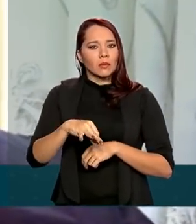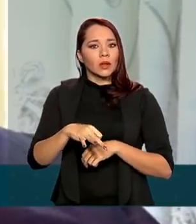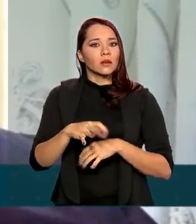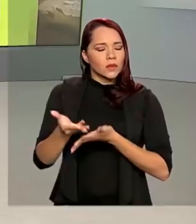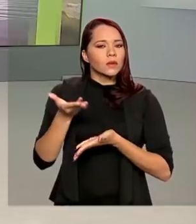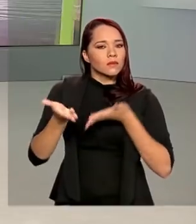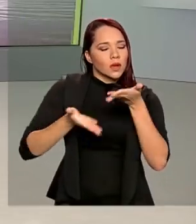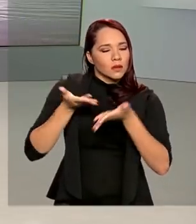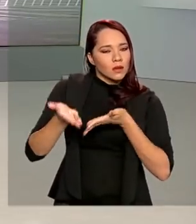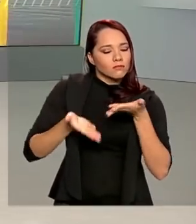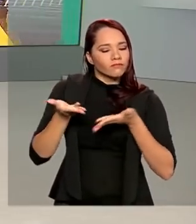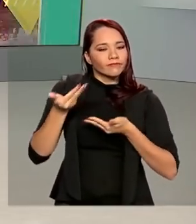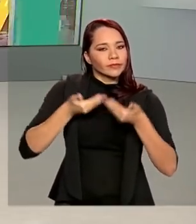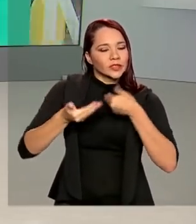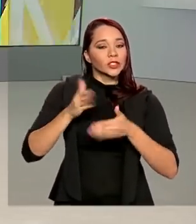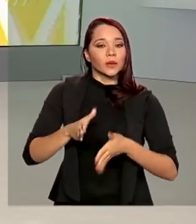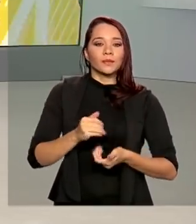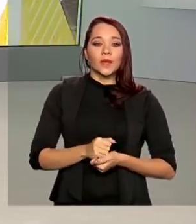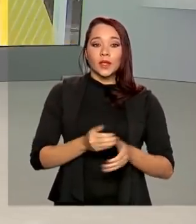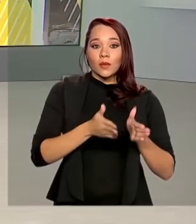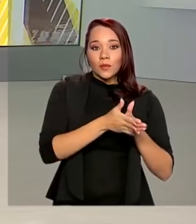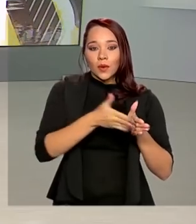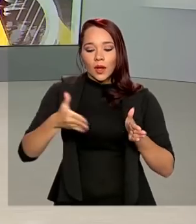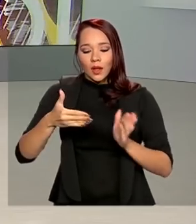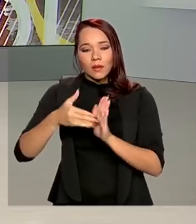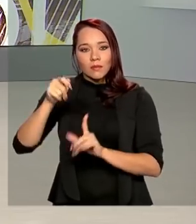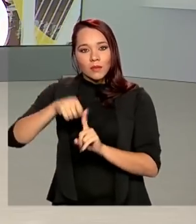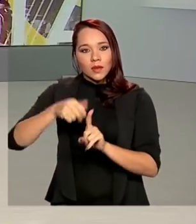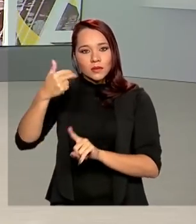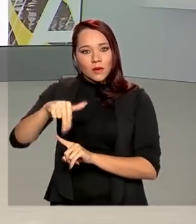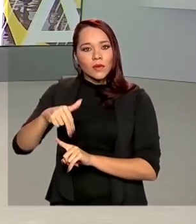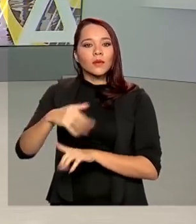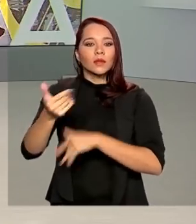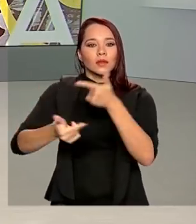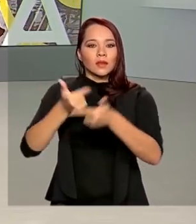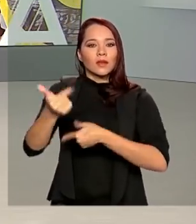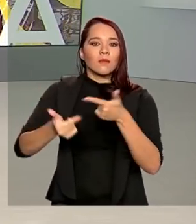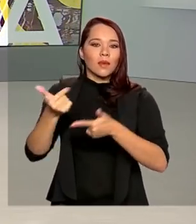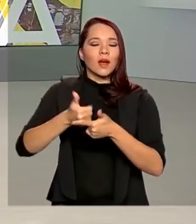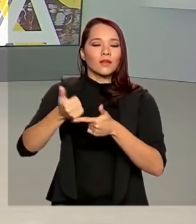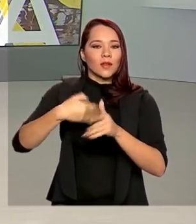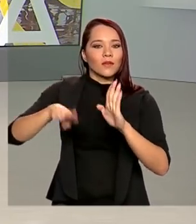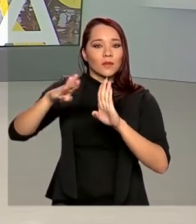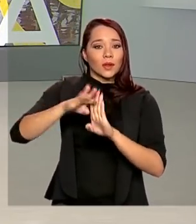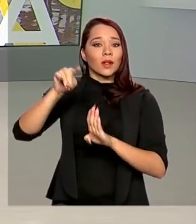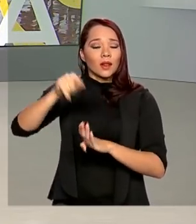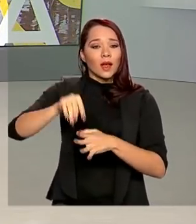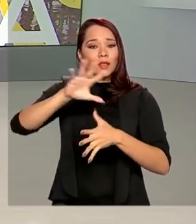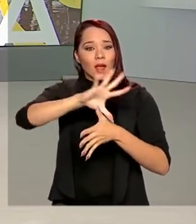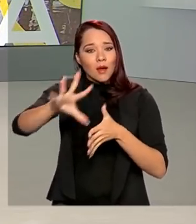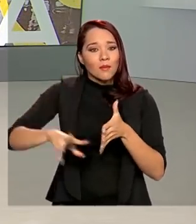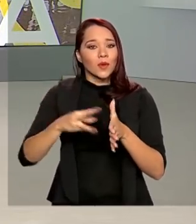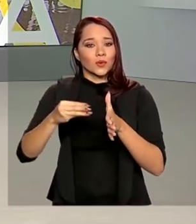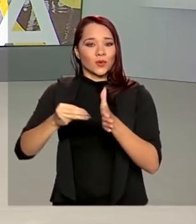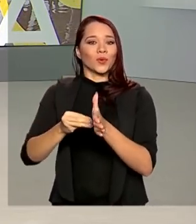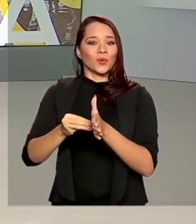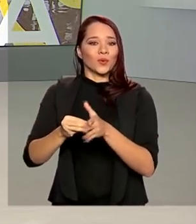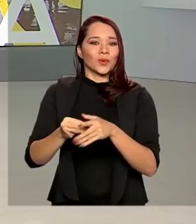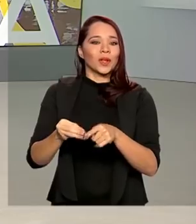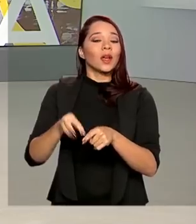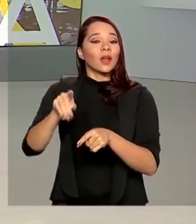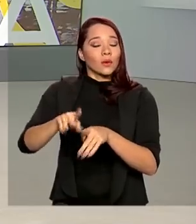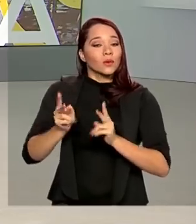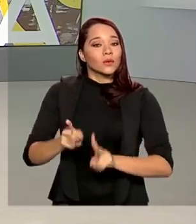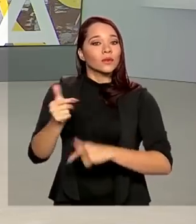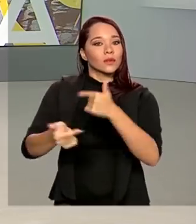tratamento. Foi prorrogada até novembro a atuação das Forças Armadas na Amazônia Legal. Assim, continuou o trabalho